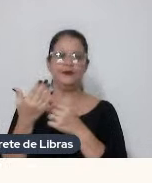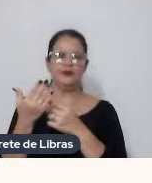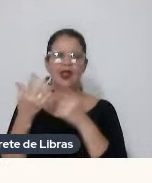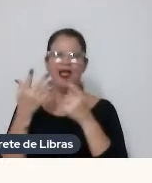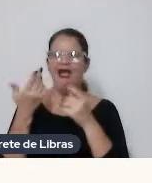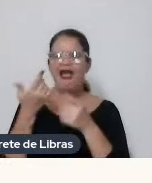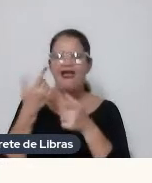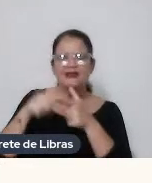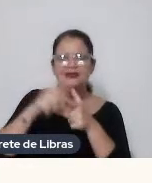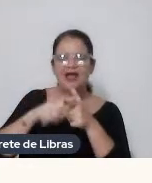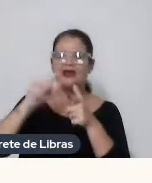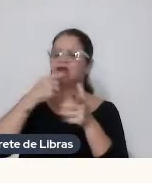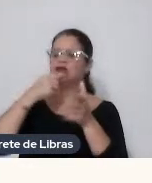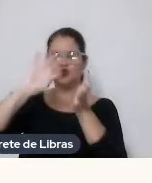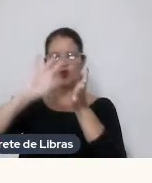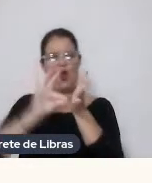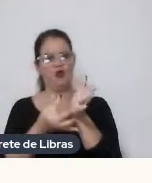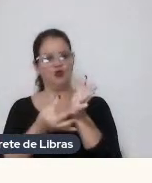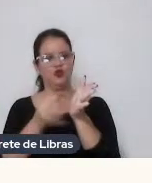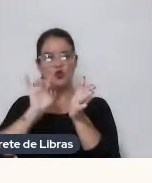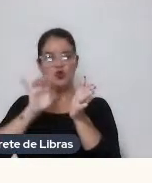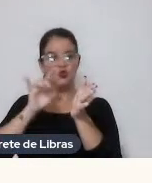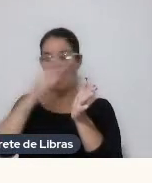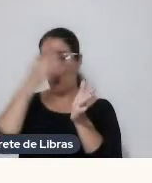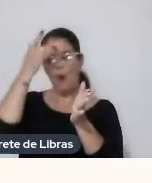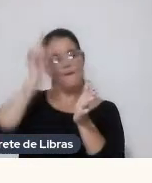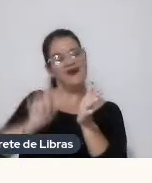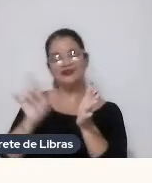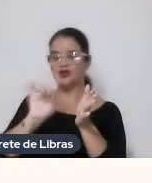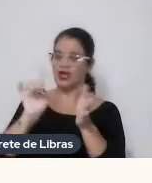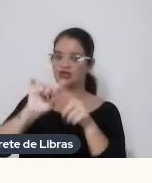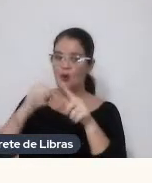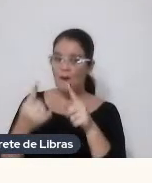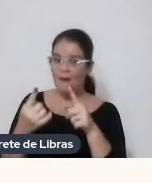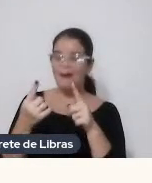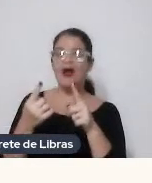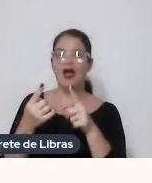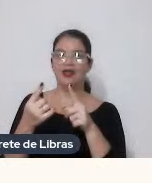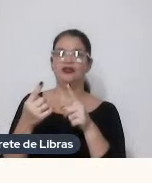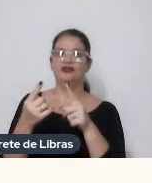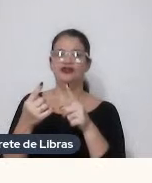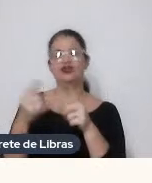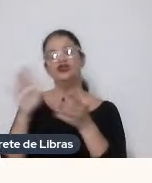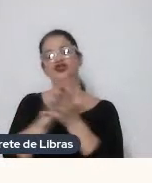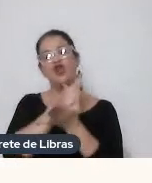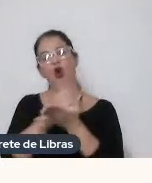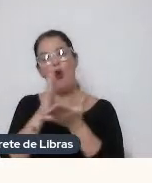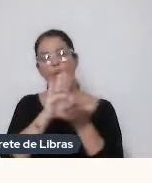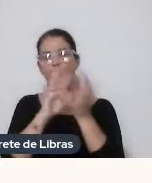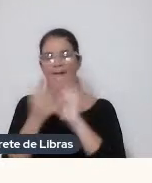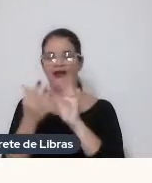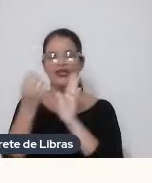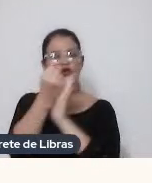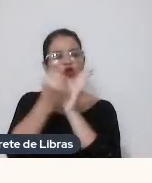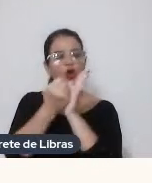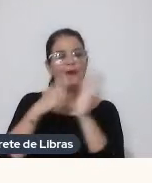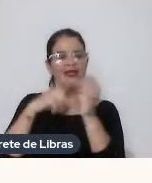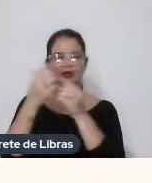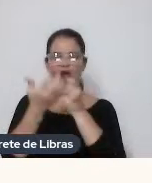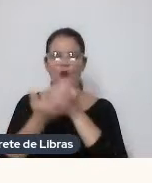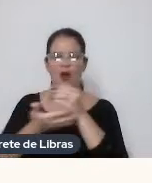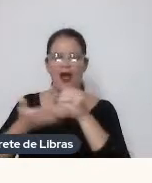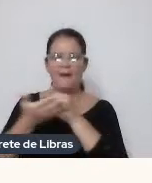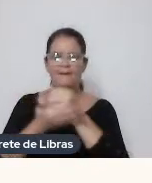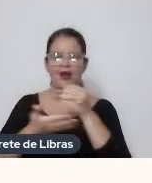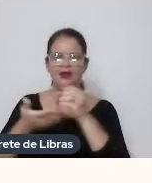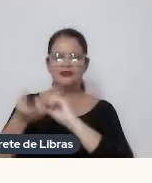crise do autor Não uma crise Só com os personagens Mas De alguma maneira Um documentário Que tem uma base Que